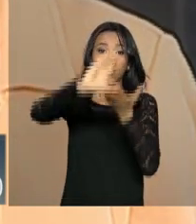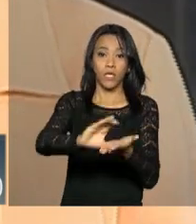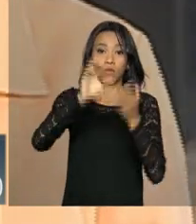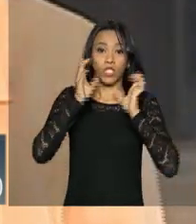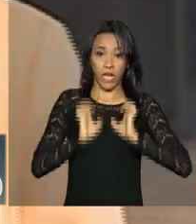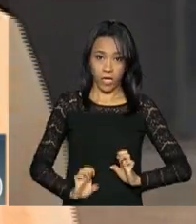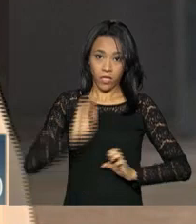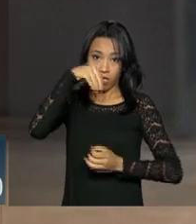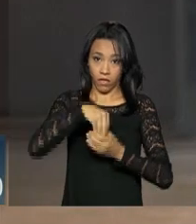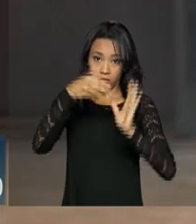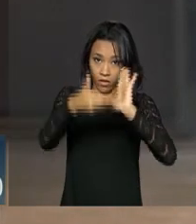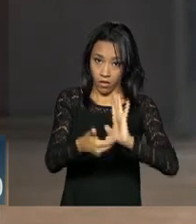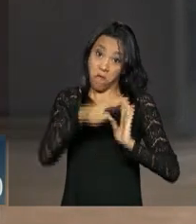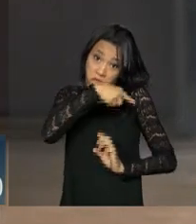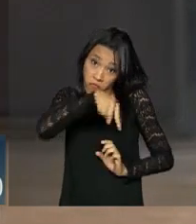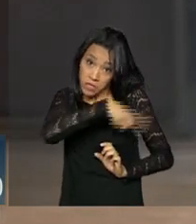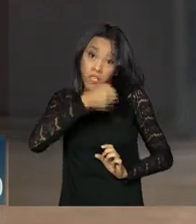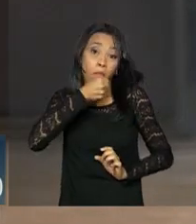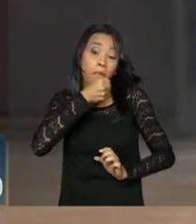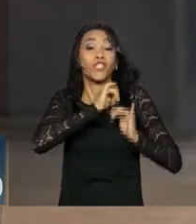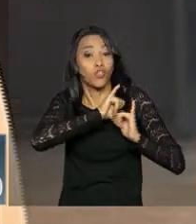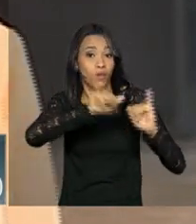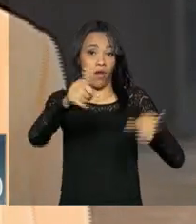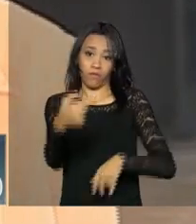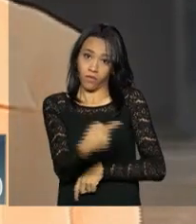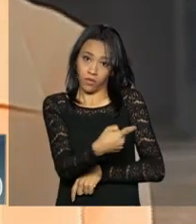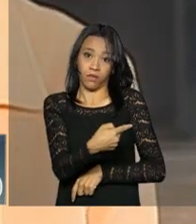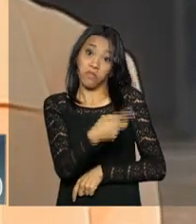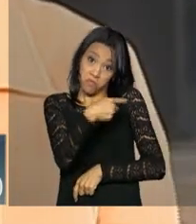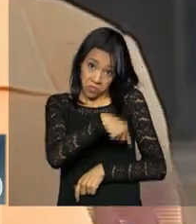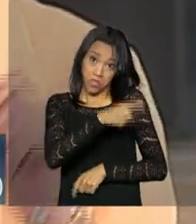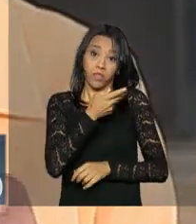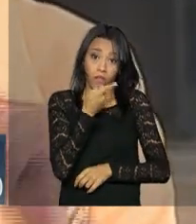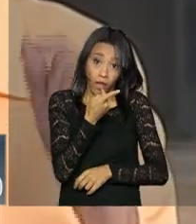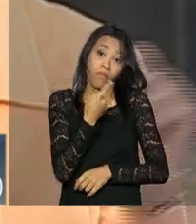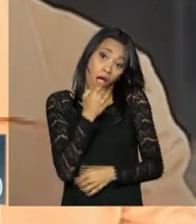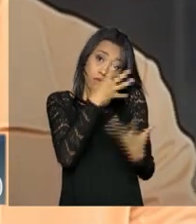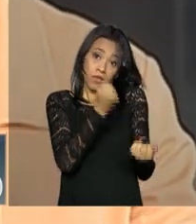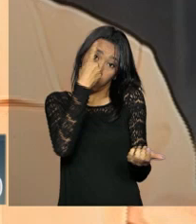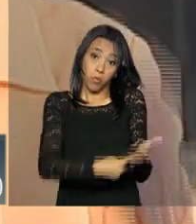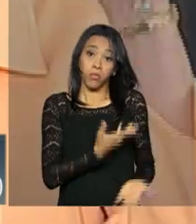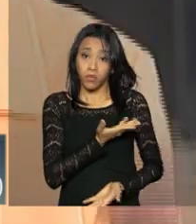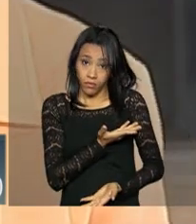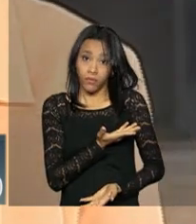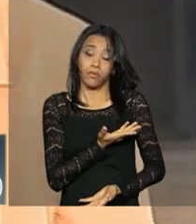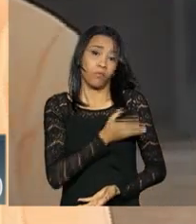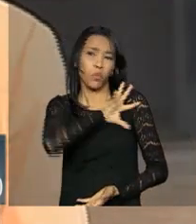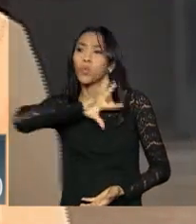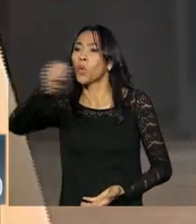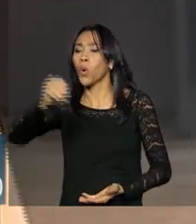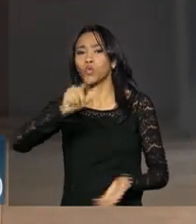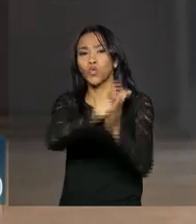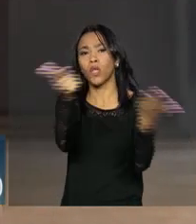Deputados. Vocês disseram isso. Sugiro que vocês que disseram, assumam que foi dito isso por todos os